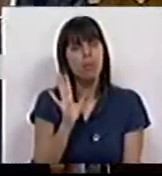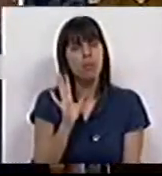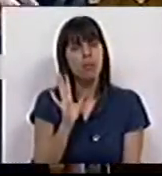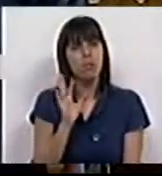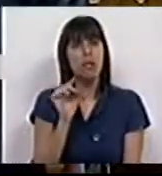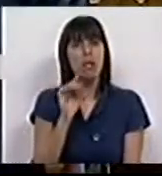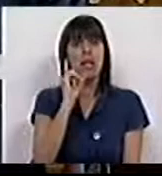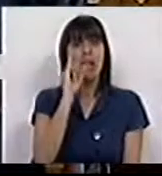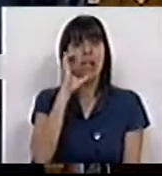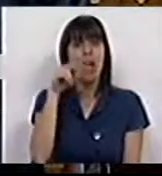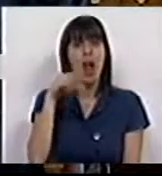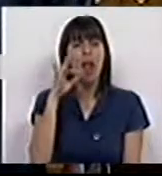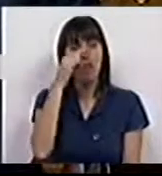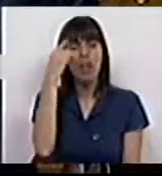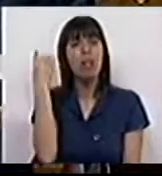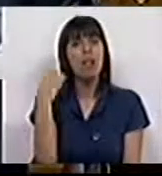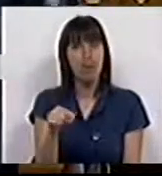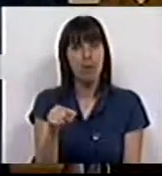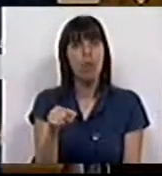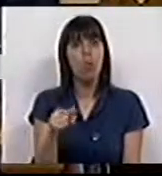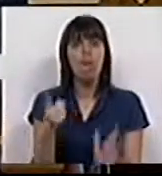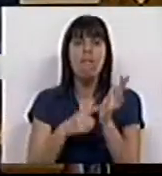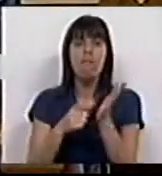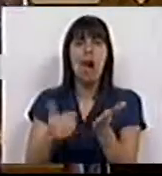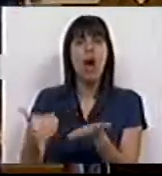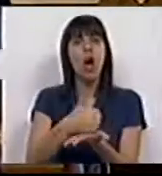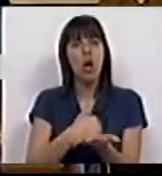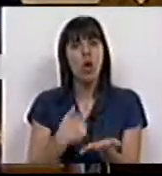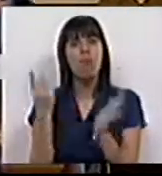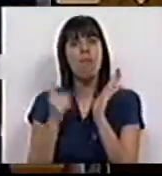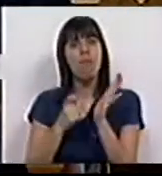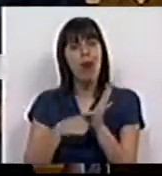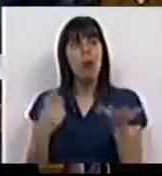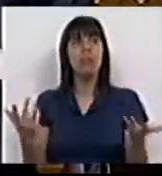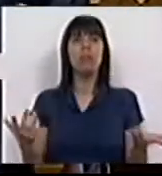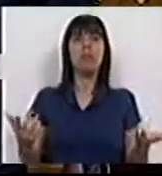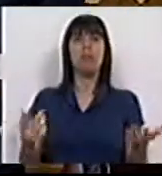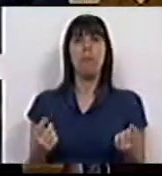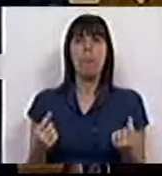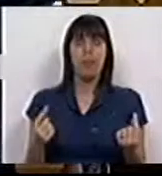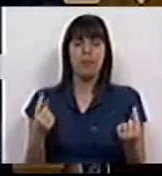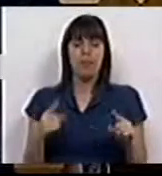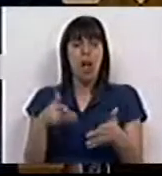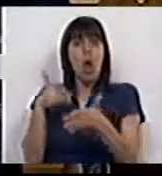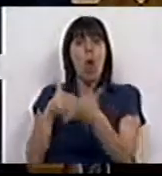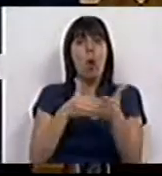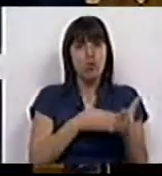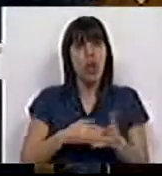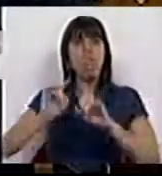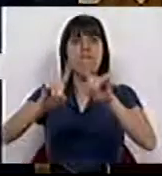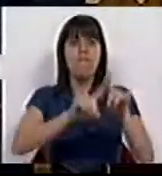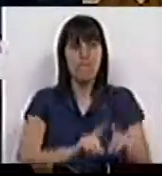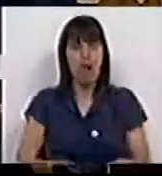o ICNF tem dificuldades, tem falta de recursos, tem obstáculos juários.